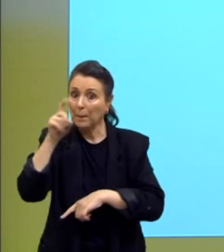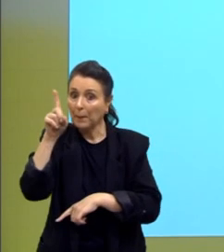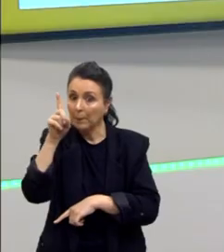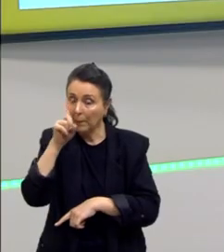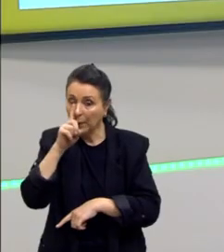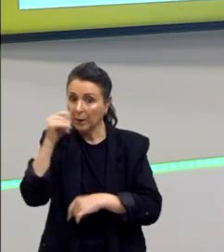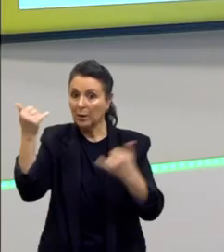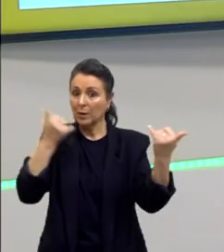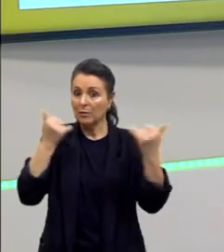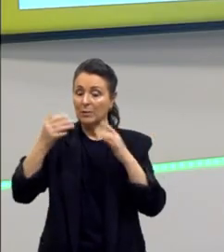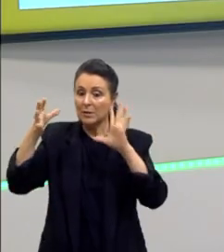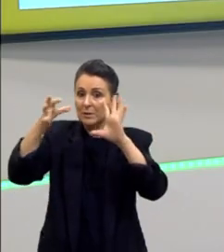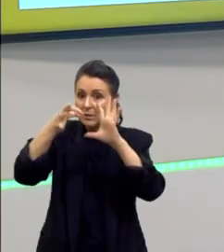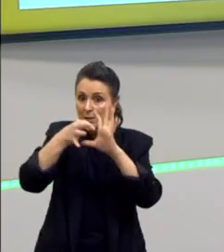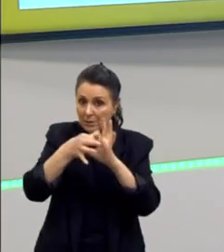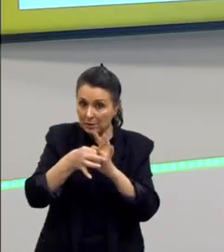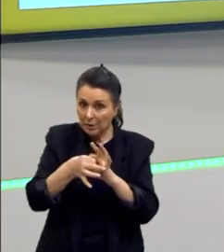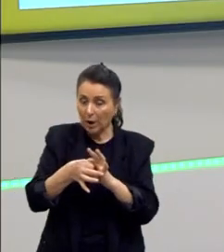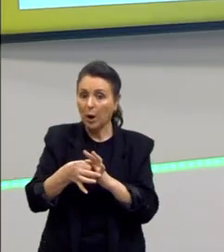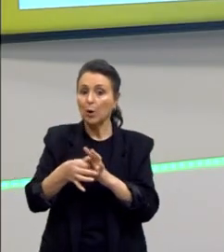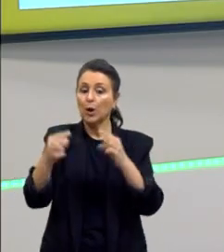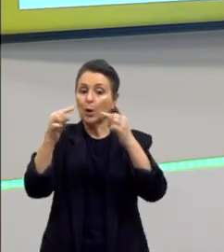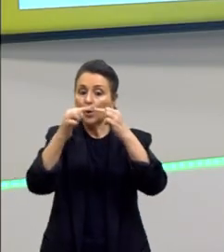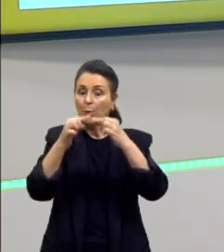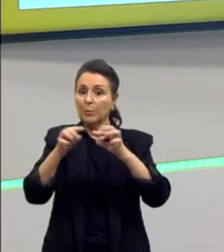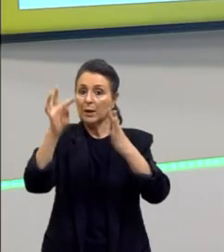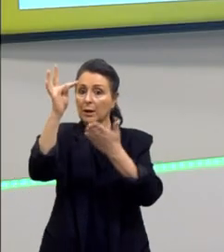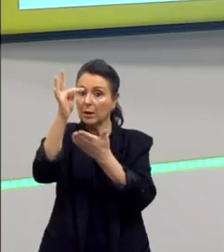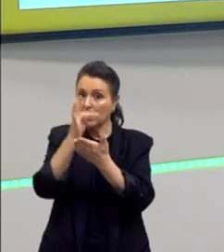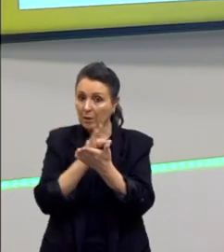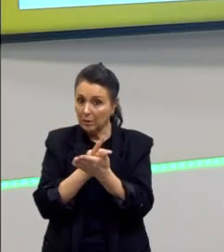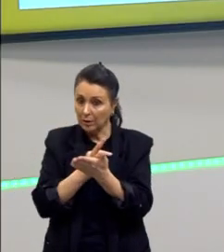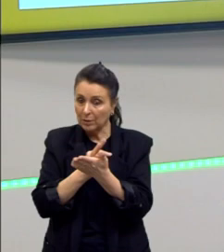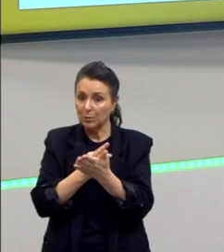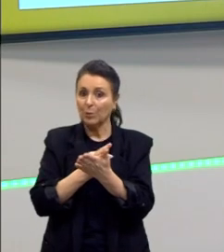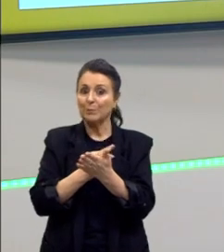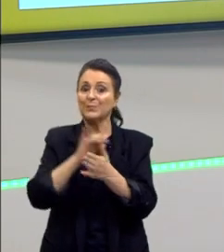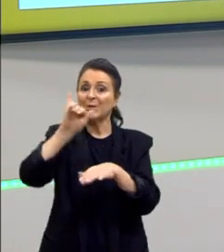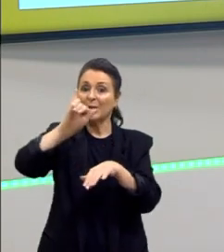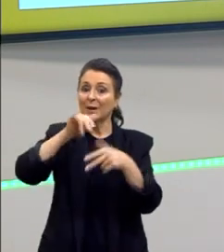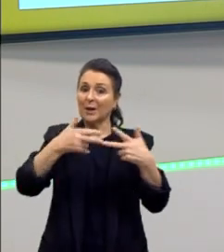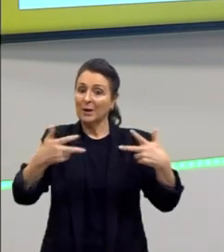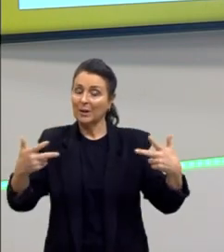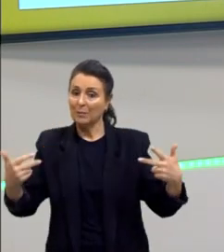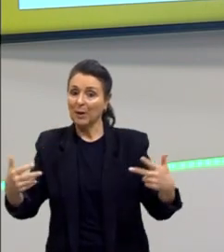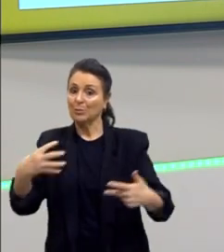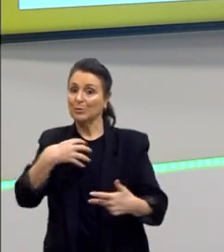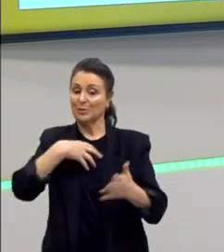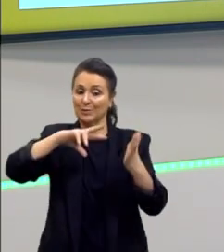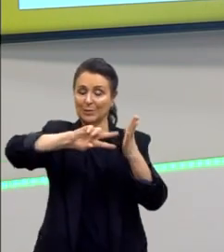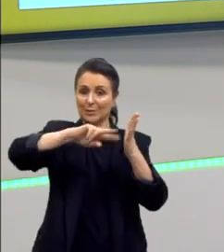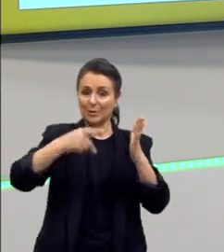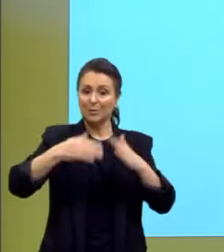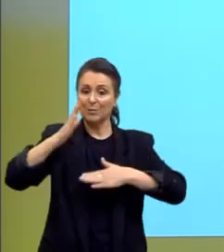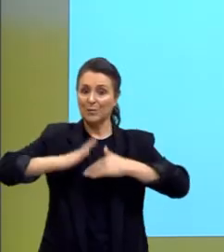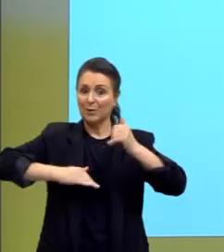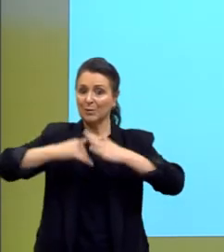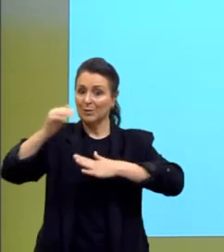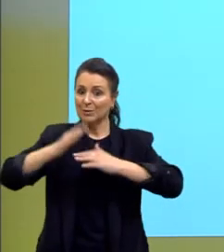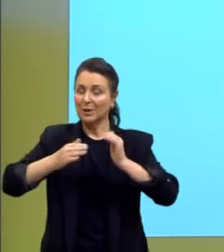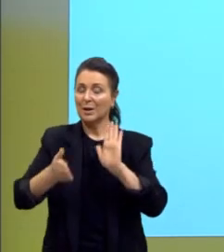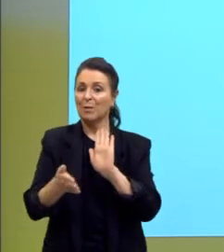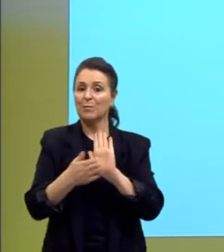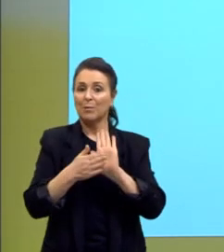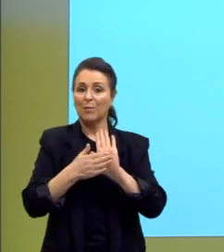interligadas em relação à temática. Elementos semanticamente relacionados para construir a proposta de intervenção.